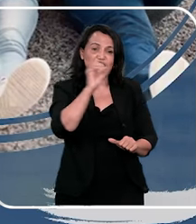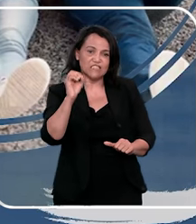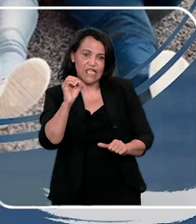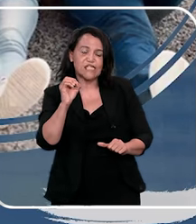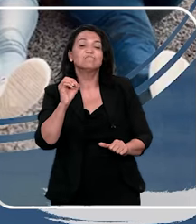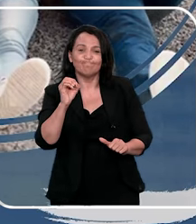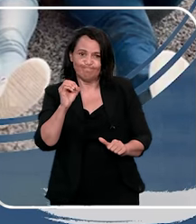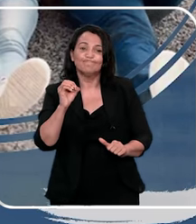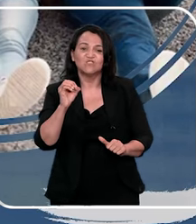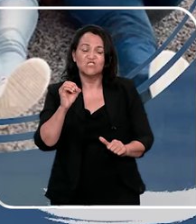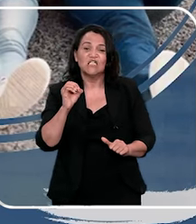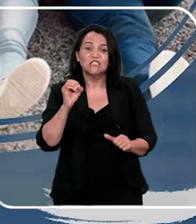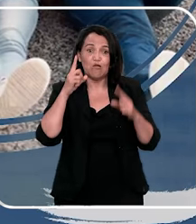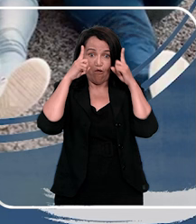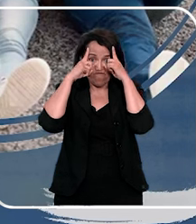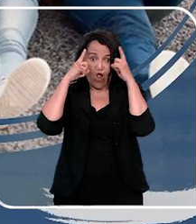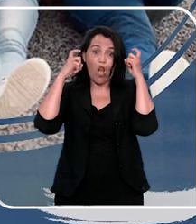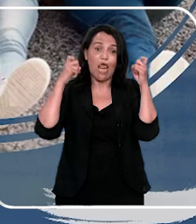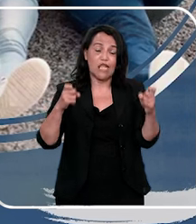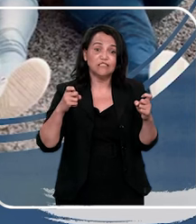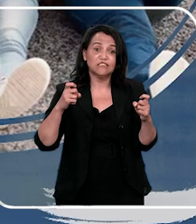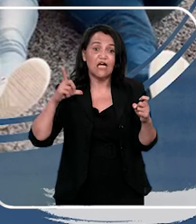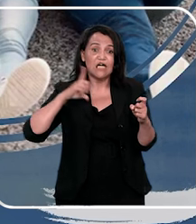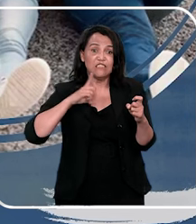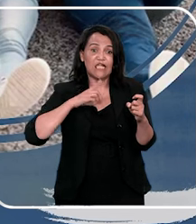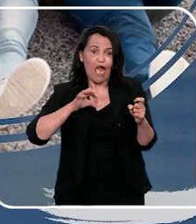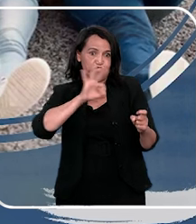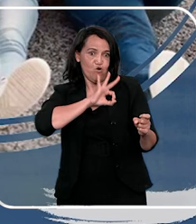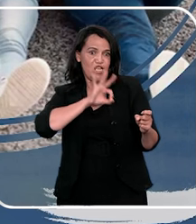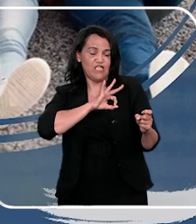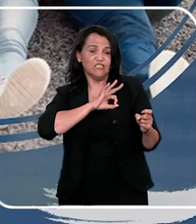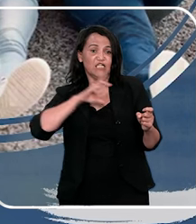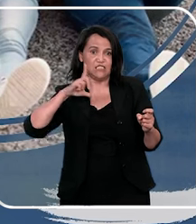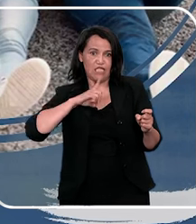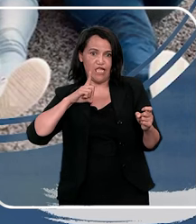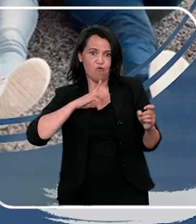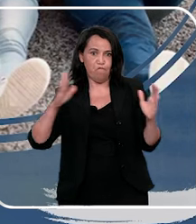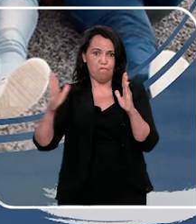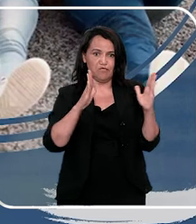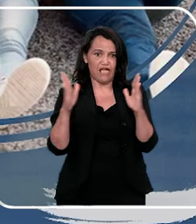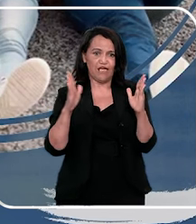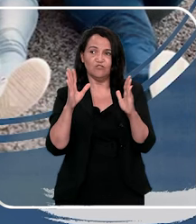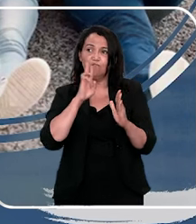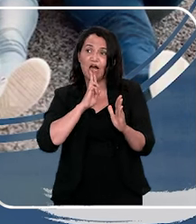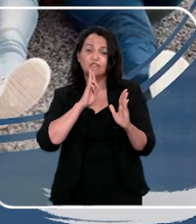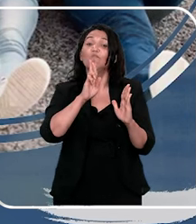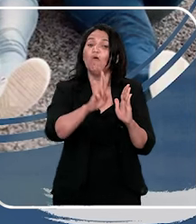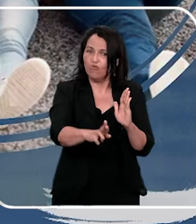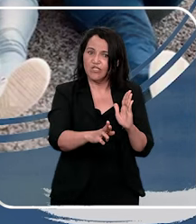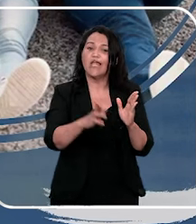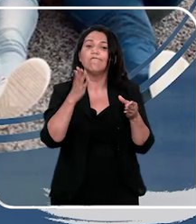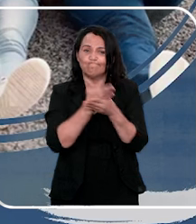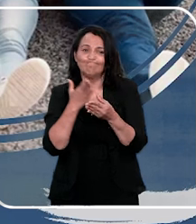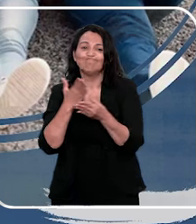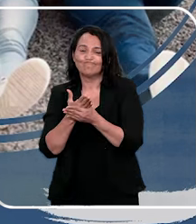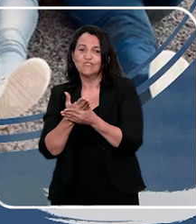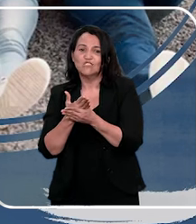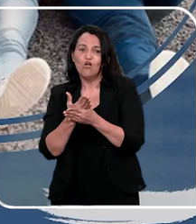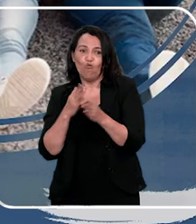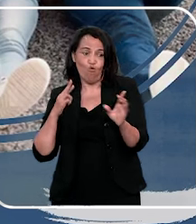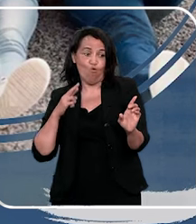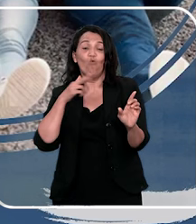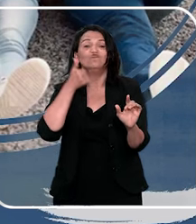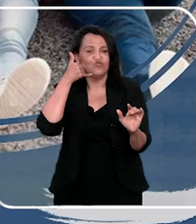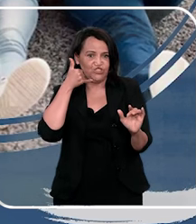Disque 100, quando é denúncia, quanto é criança, mulher, violência, ele tem um prazo, a polícia tem um prazo para responder, manda para a